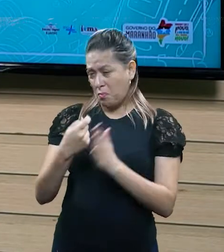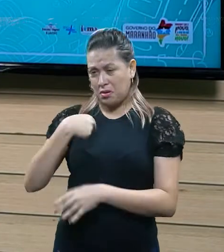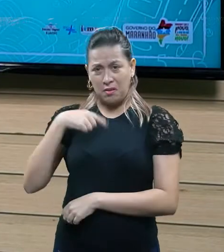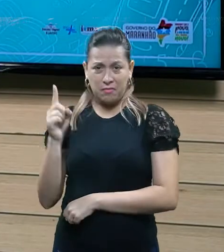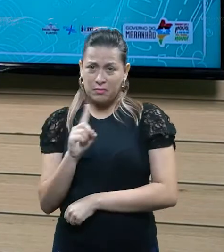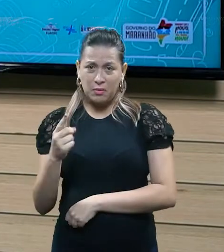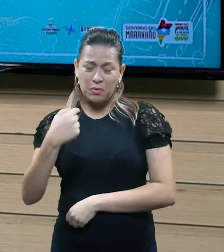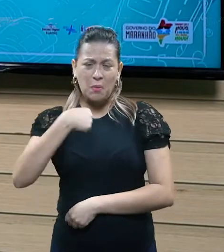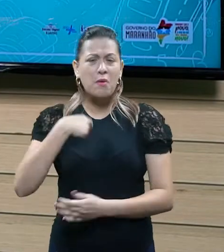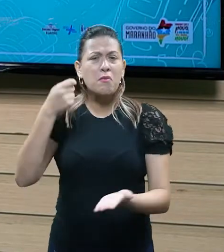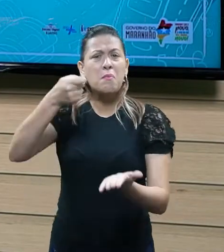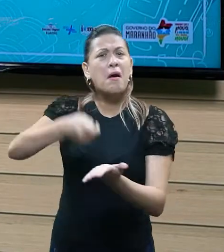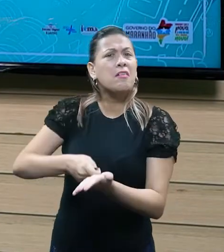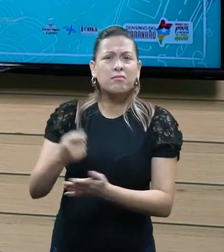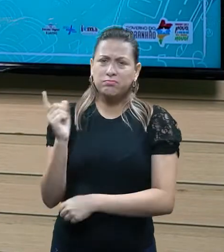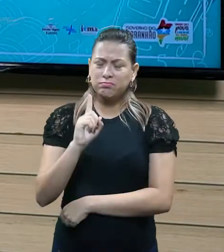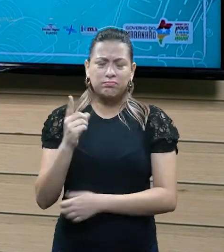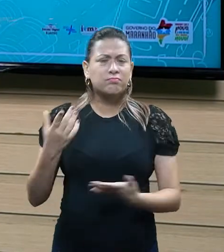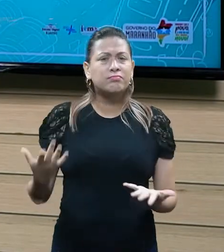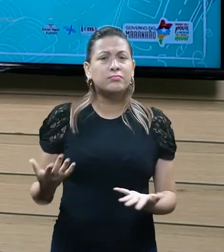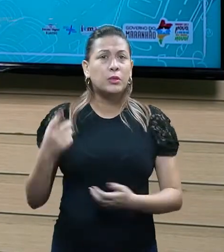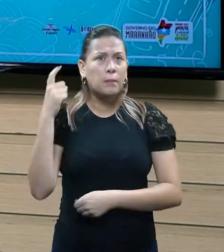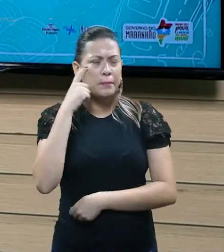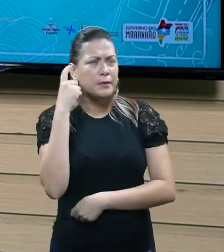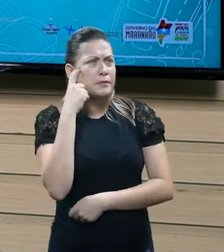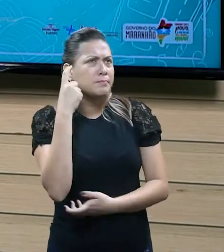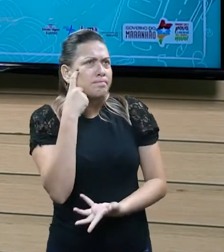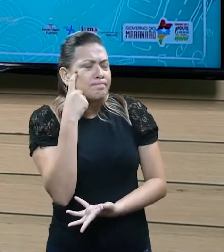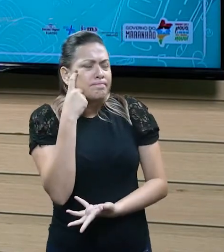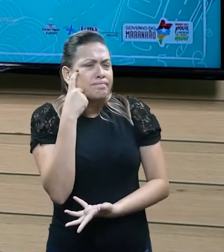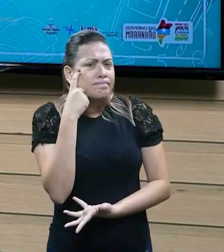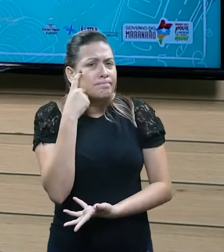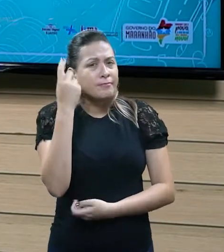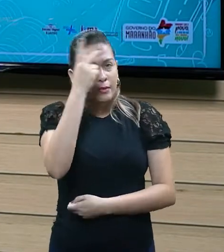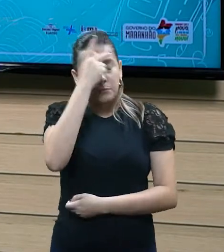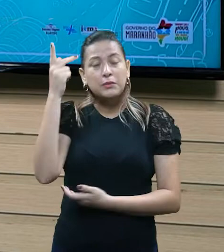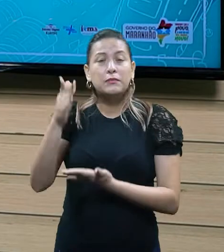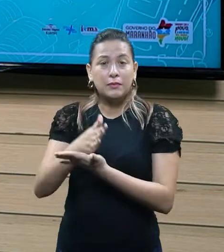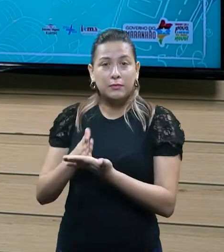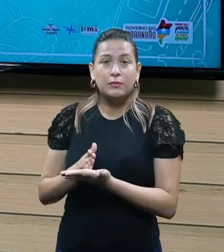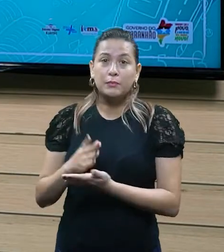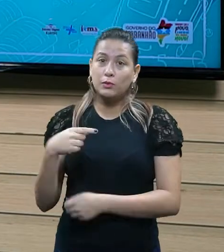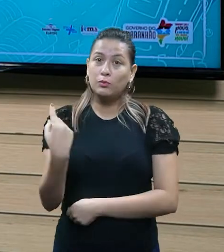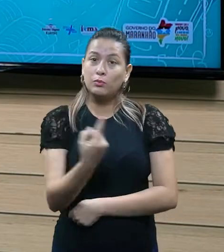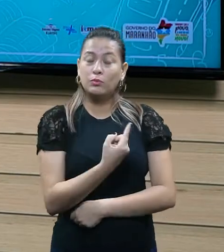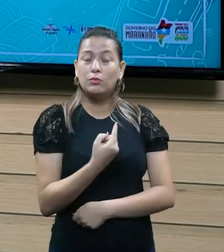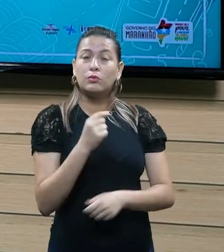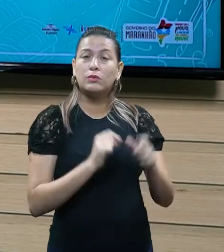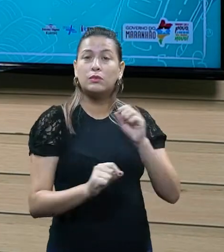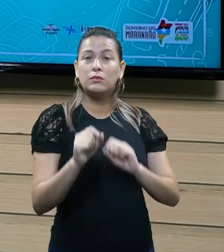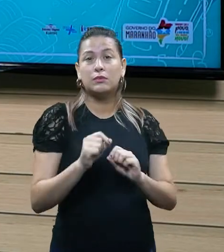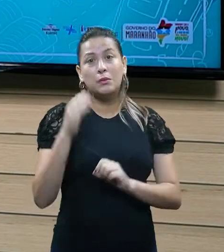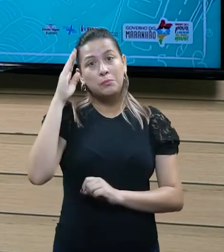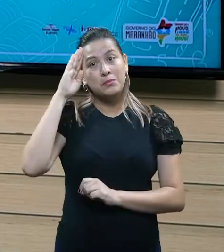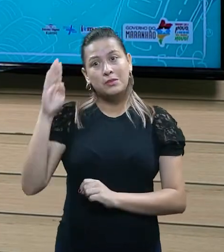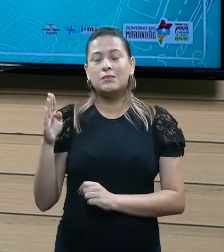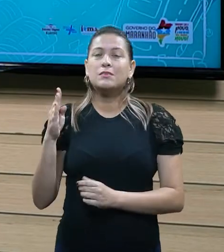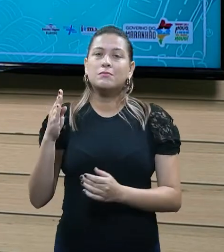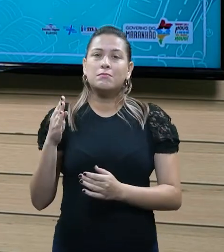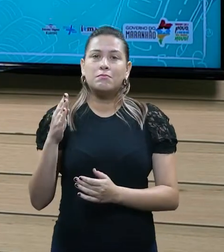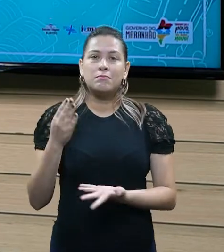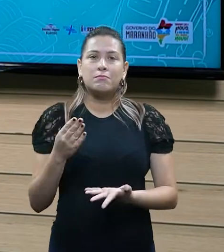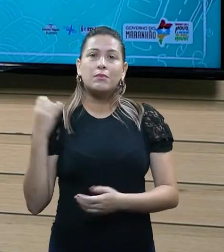tributo. Outras pessoas já pensariam. Nós somos a principal fonte do Estado de renda.